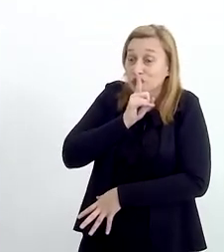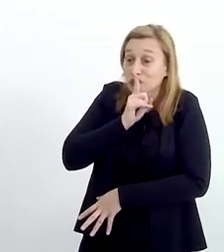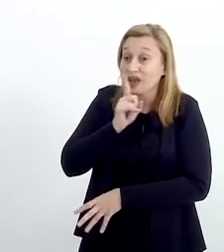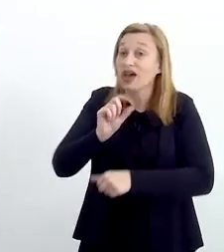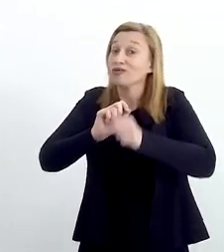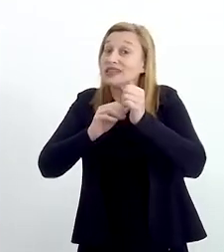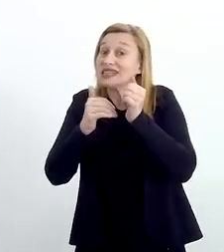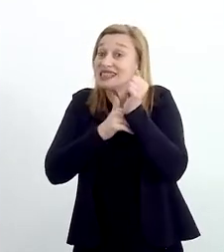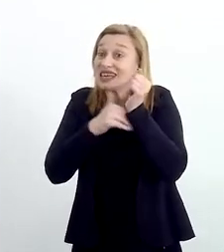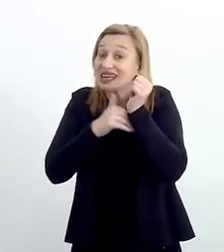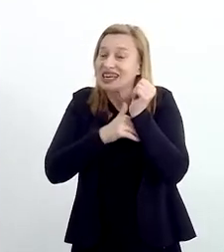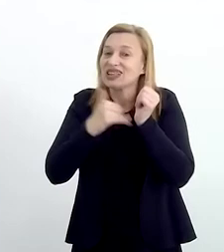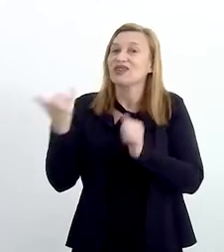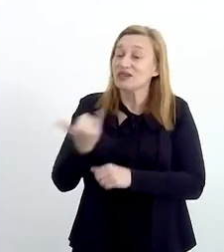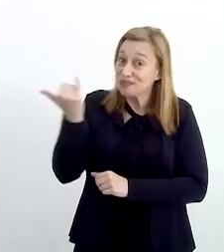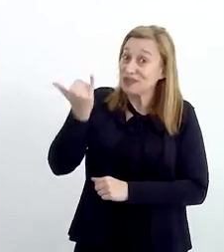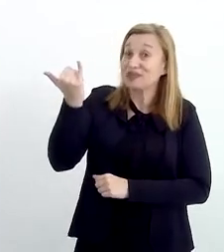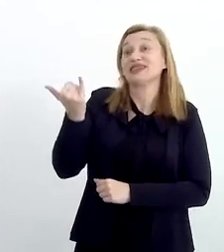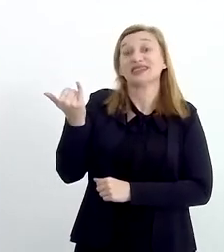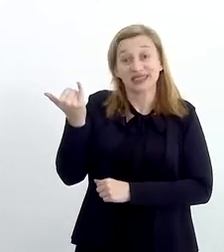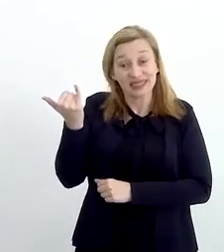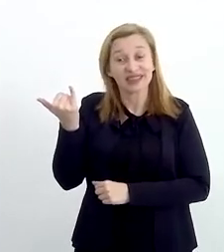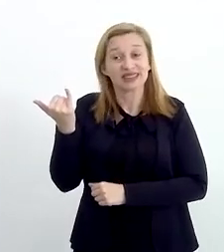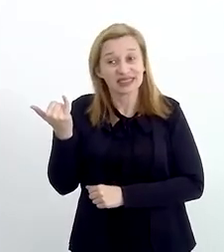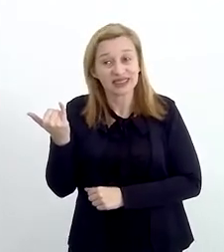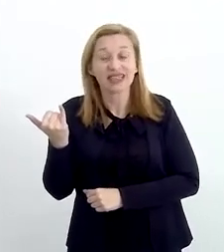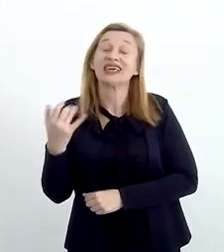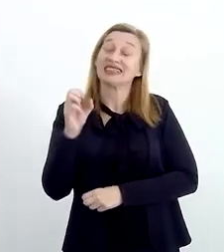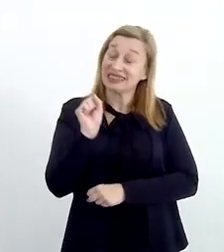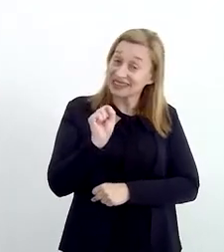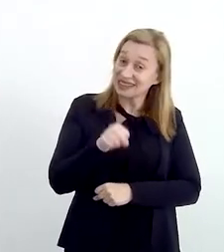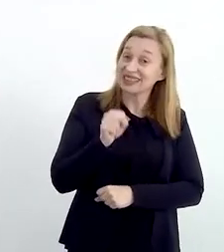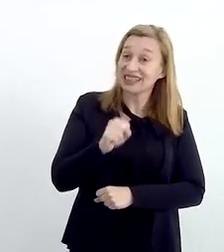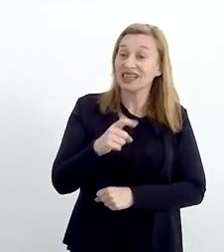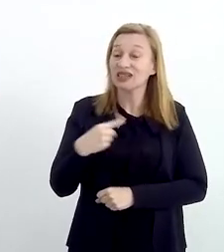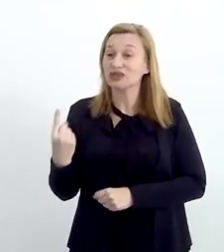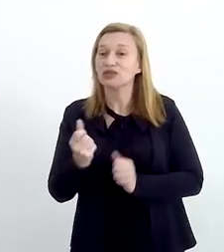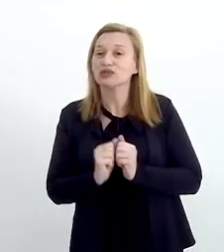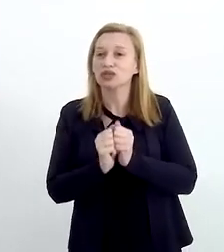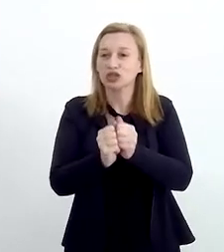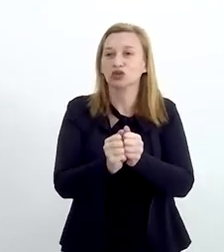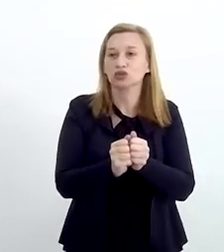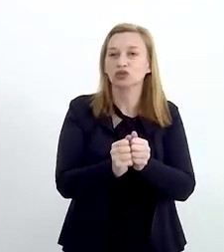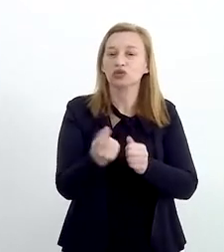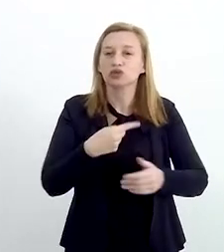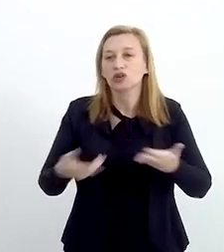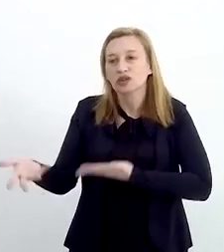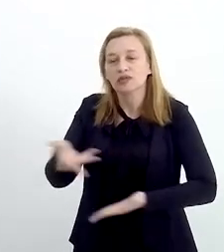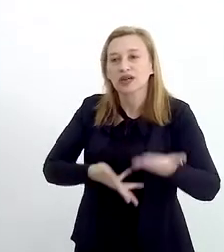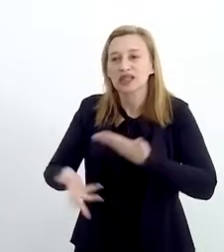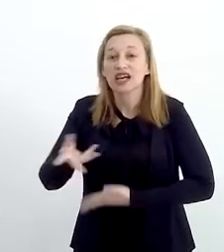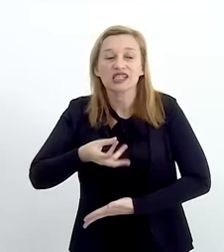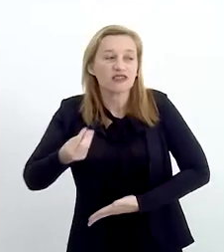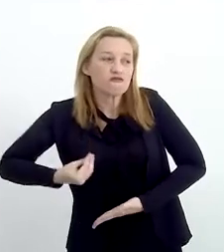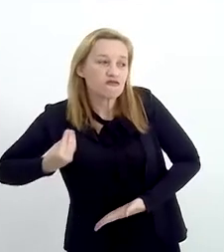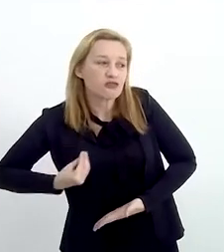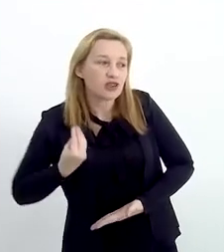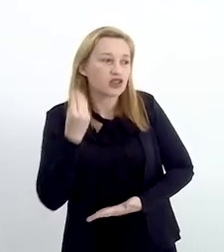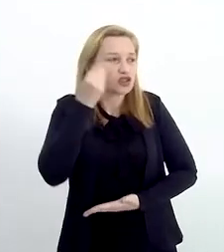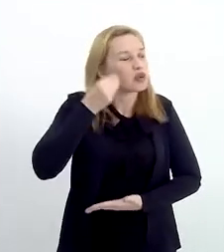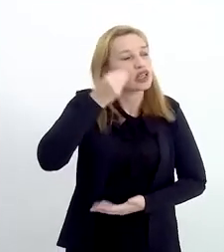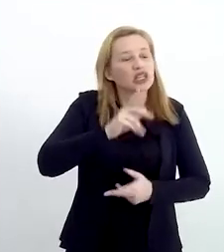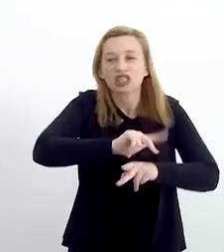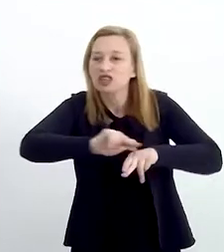para poder ser realmente uma surpresa muito agradável. Vou te contar esse sim. E vamos levar os nossos parceiros.